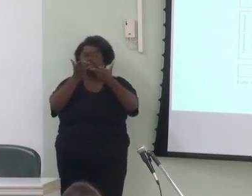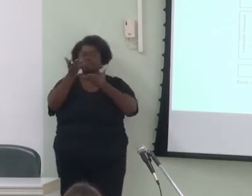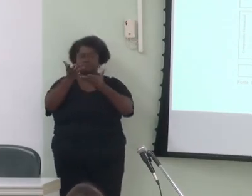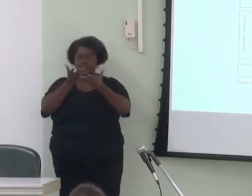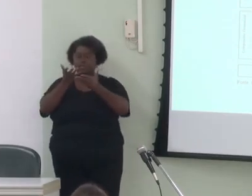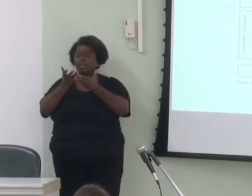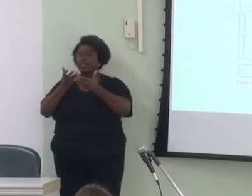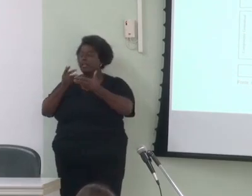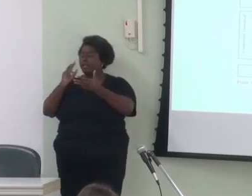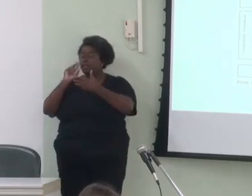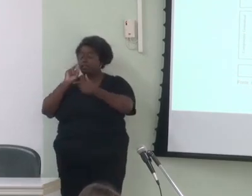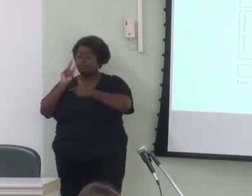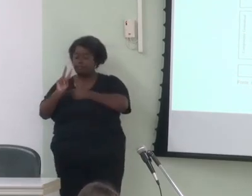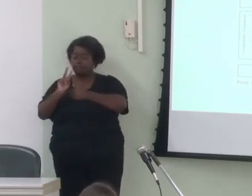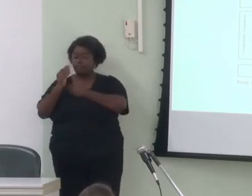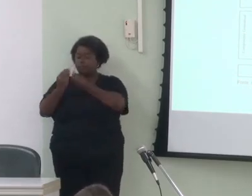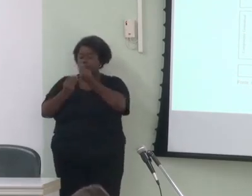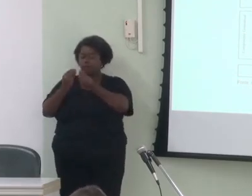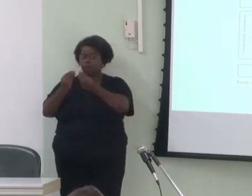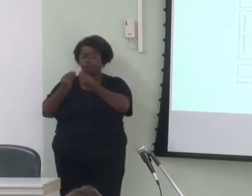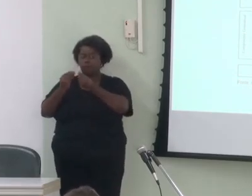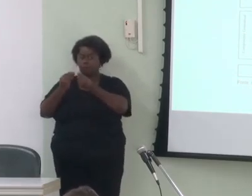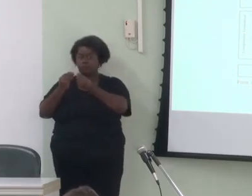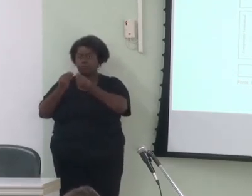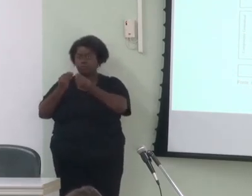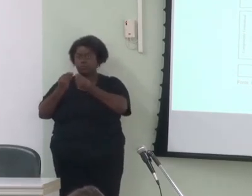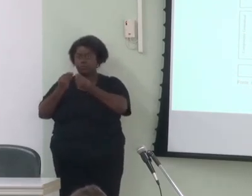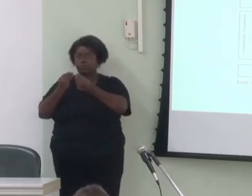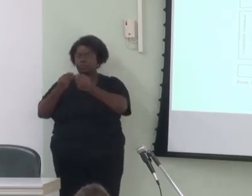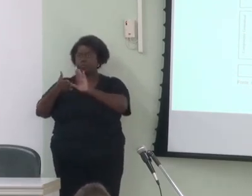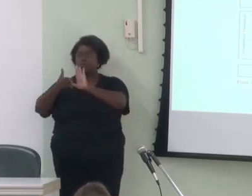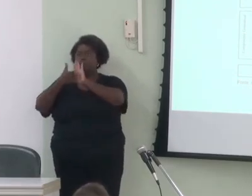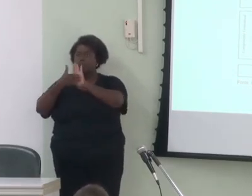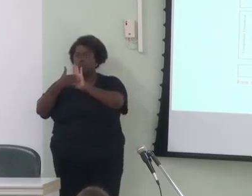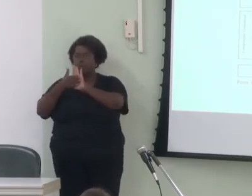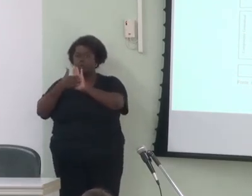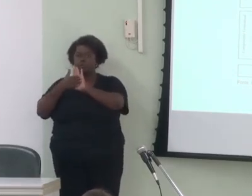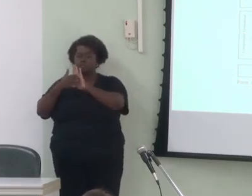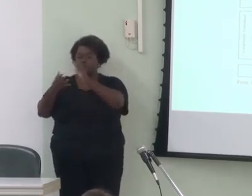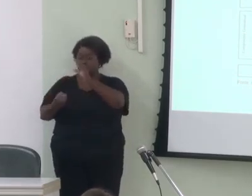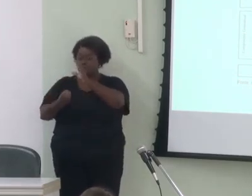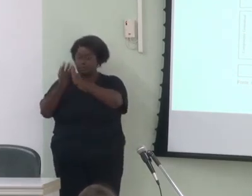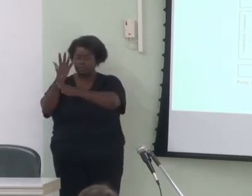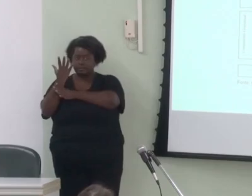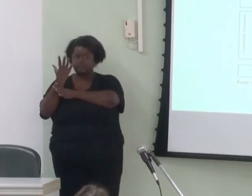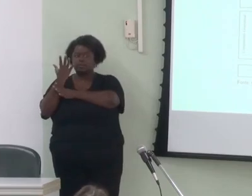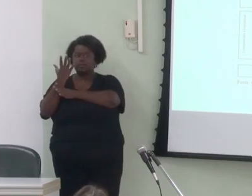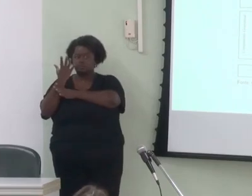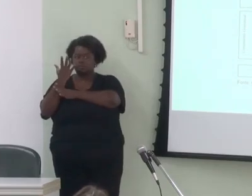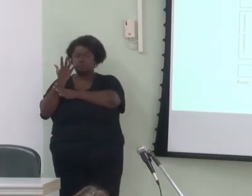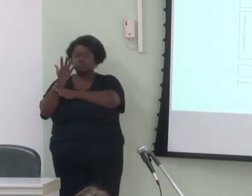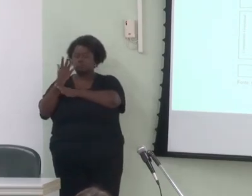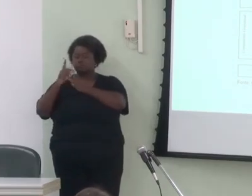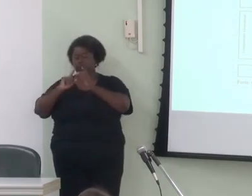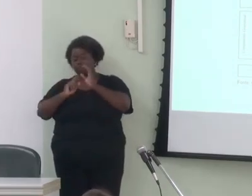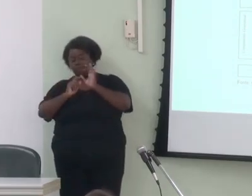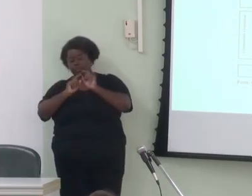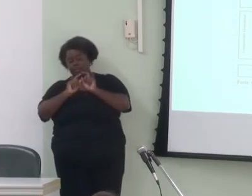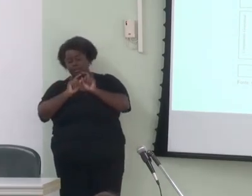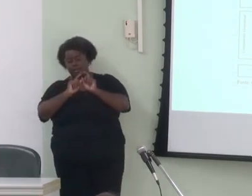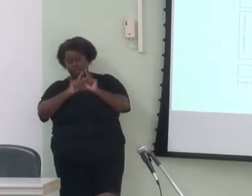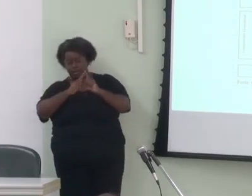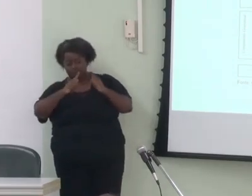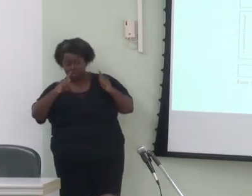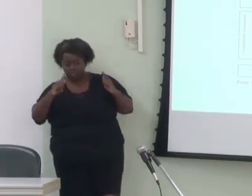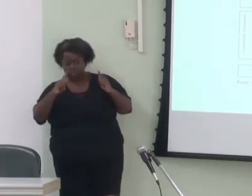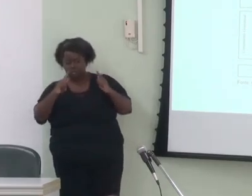descendente à articulação, eles propõem uma implementação dinâmica da gramática que